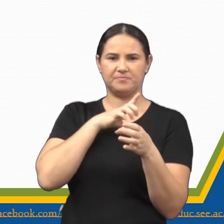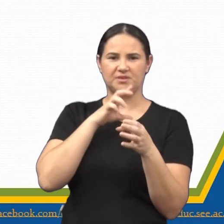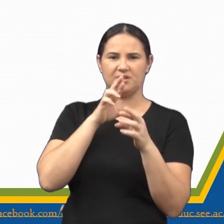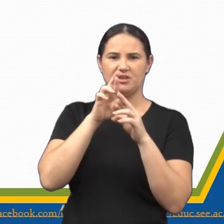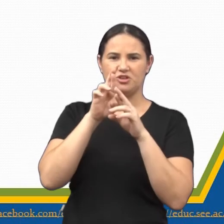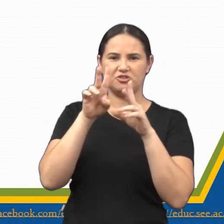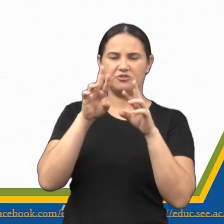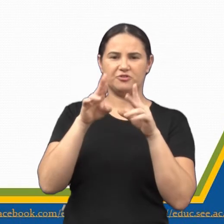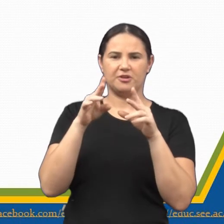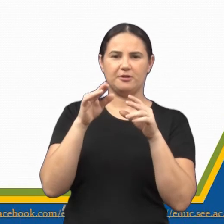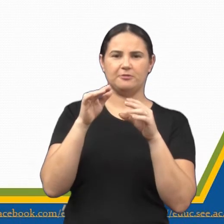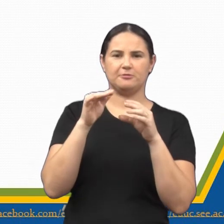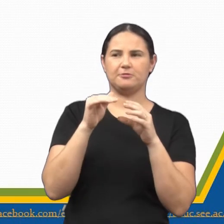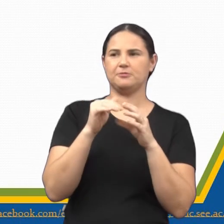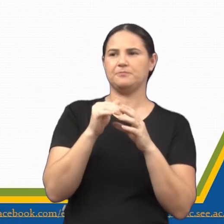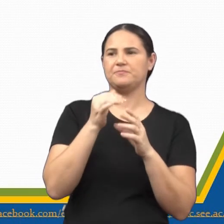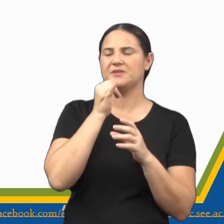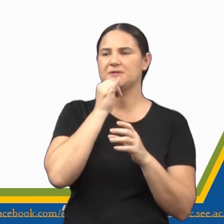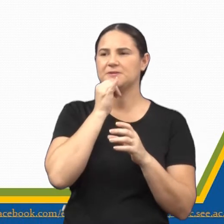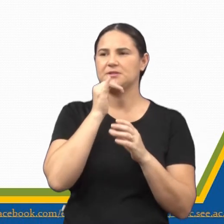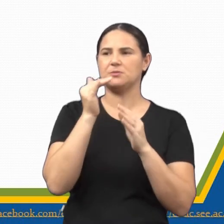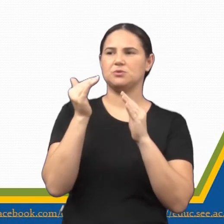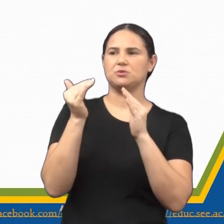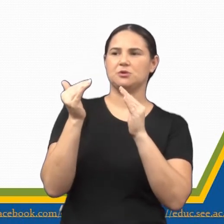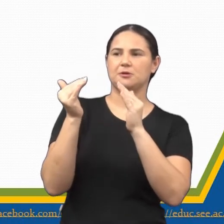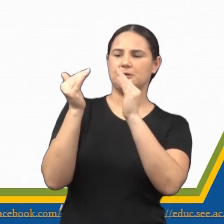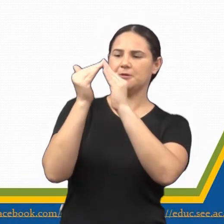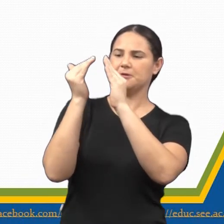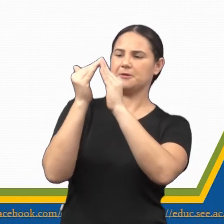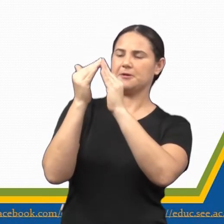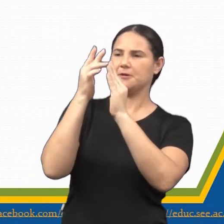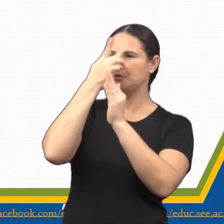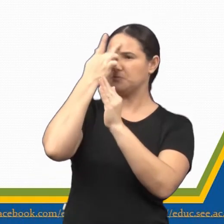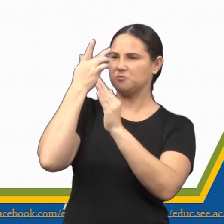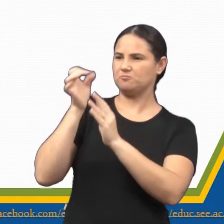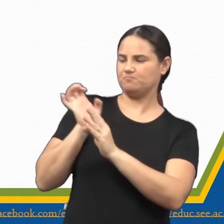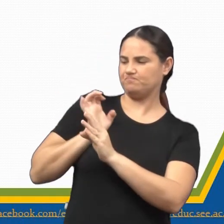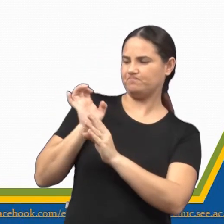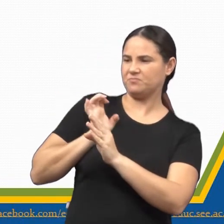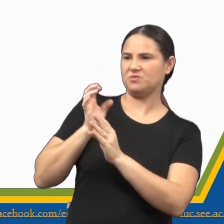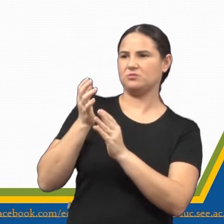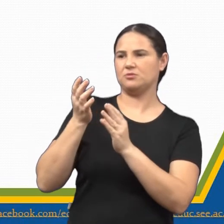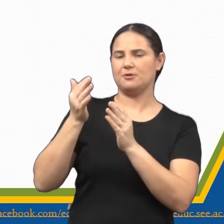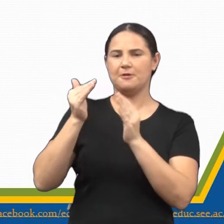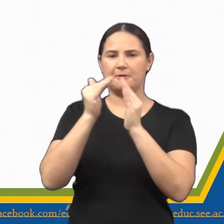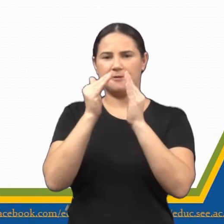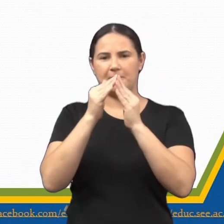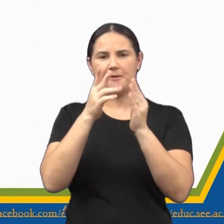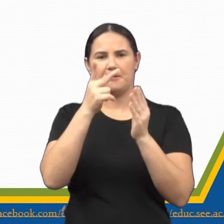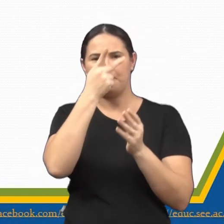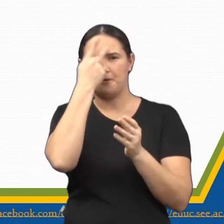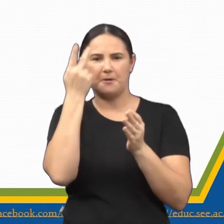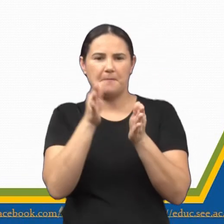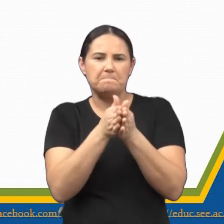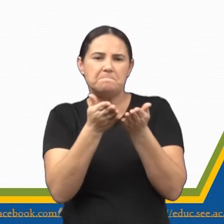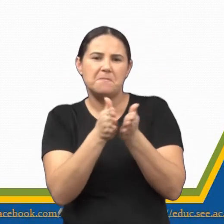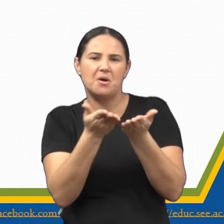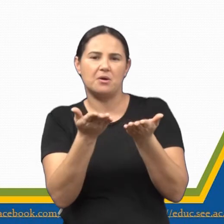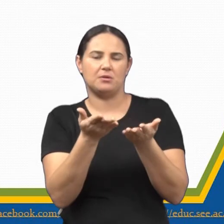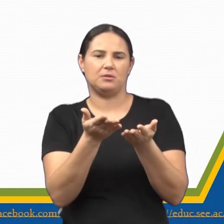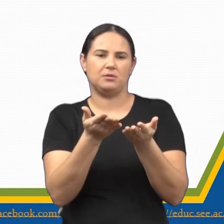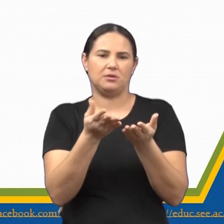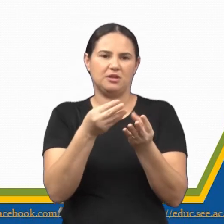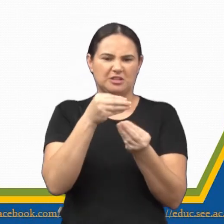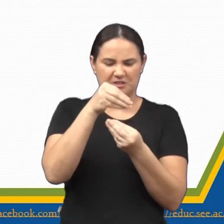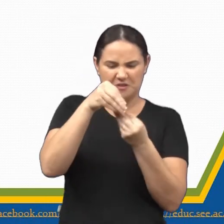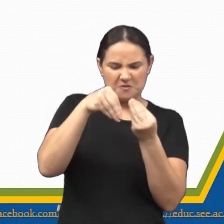Podemos observar favelas e casas de classe média no mesmo local. Mas quer dizer que, quando o bairro é misto, tem